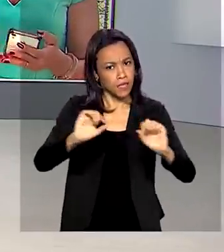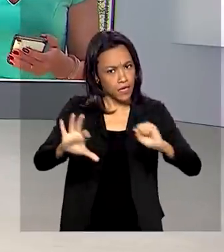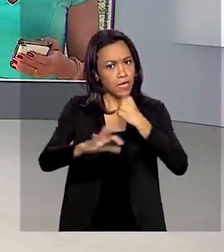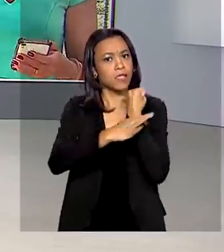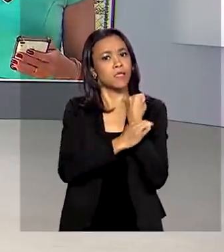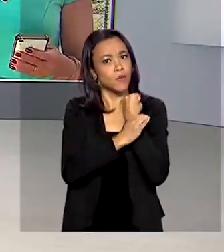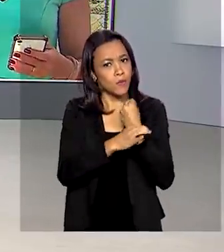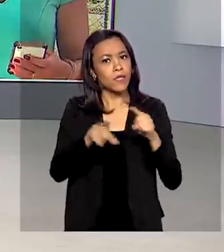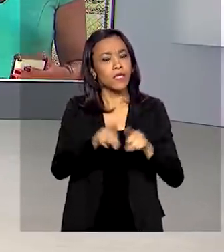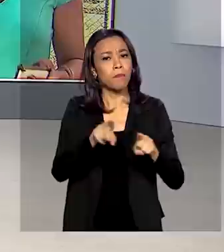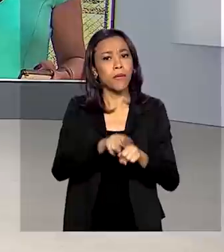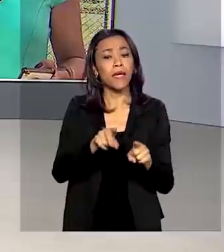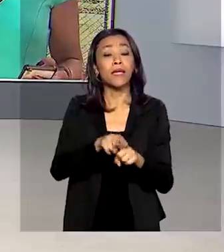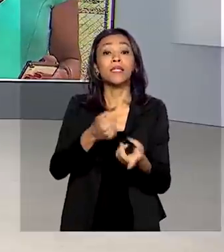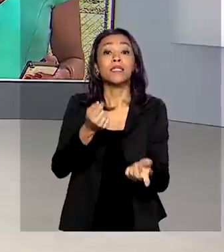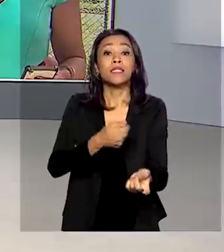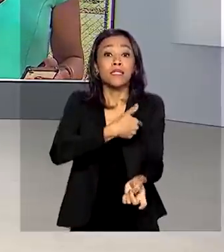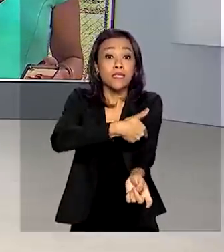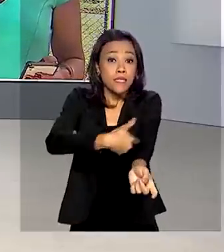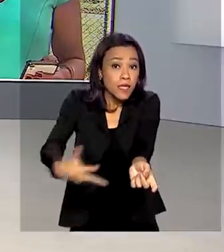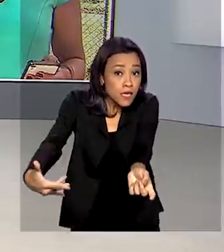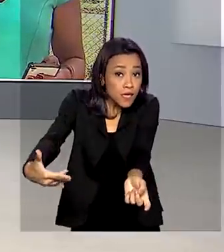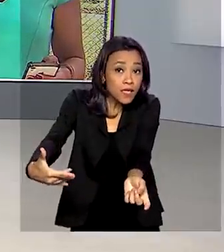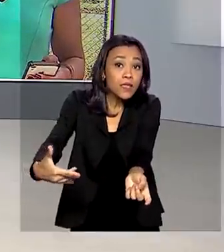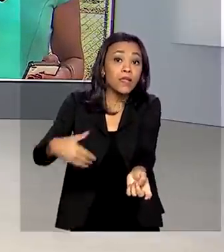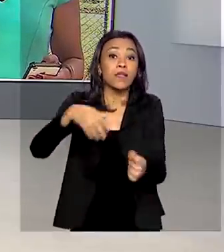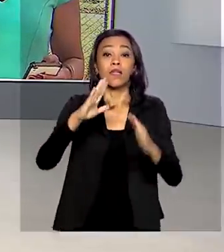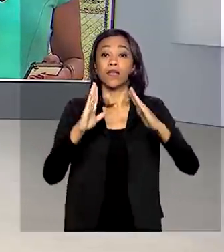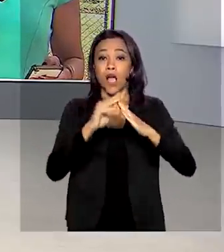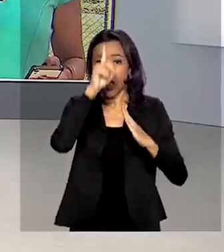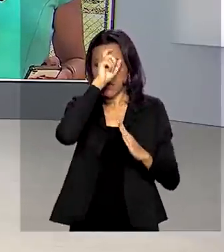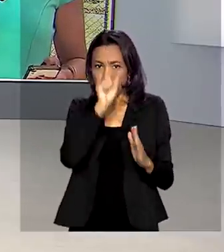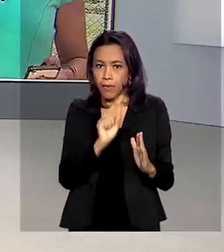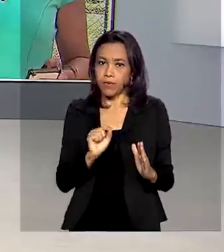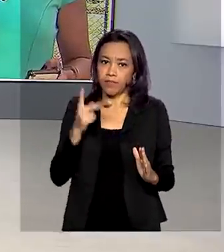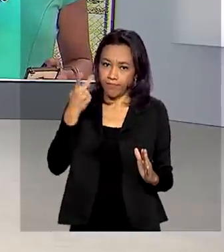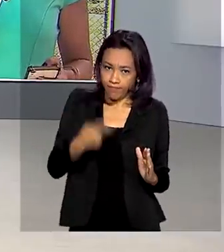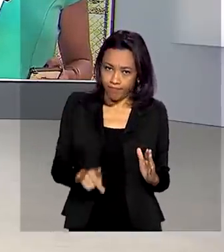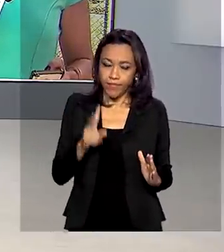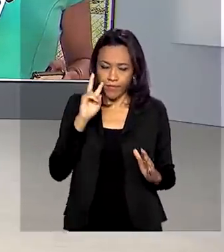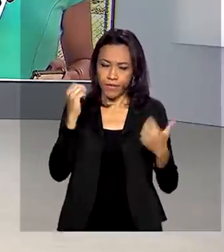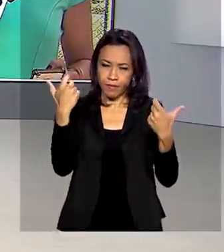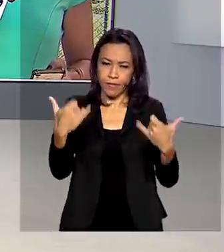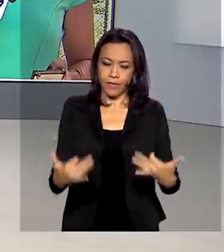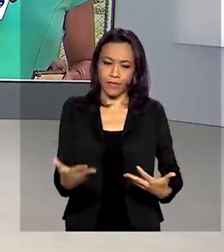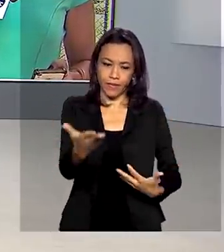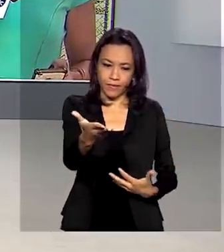banco de sangue. Luciana Colares de Holanda está lá no Hemocentro e conta ao vivo pra gente. Oi, Lu, bom dia.